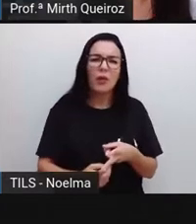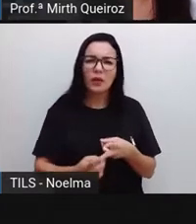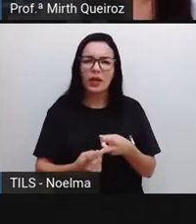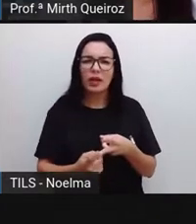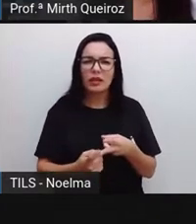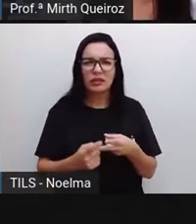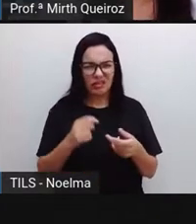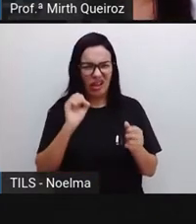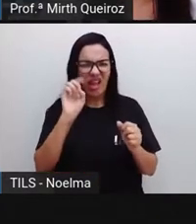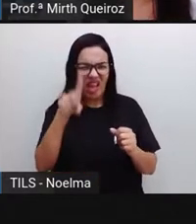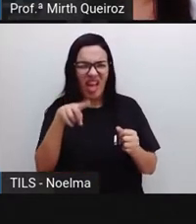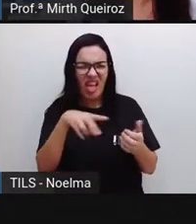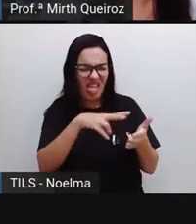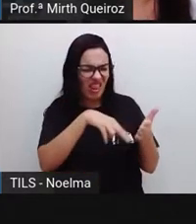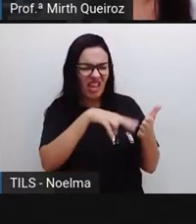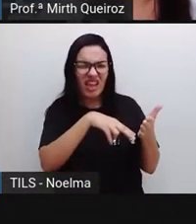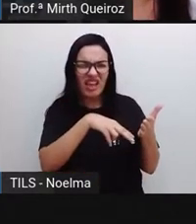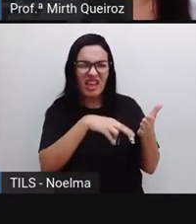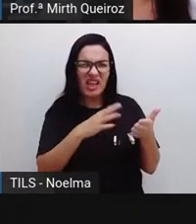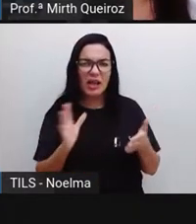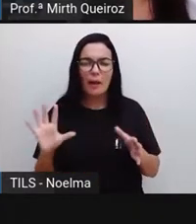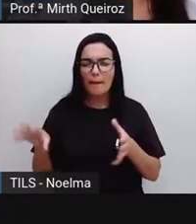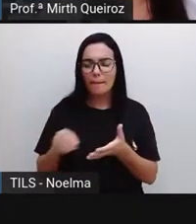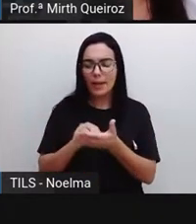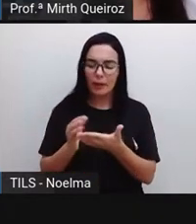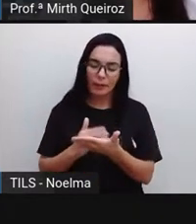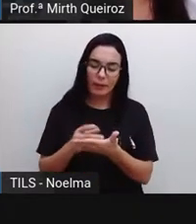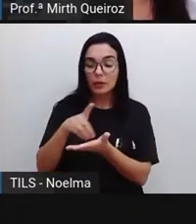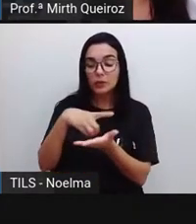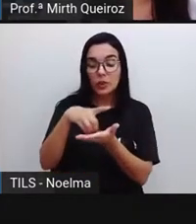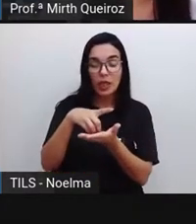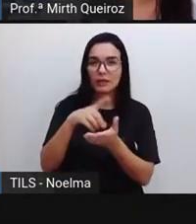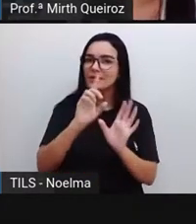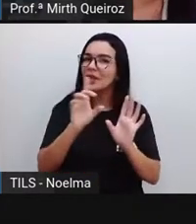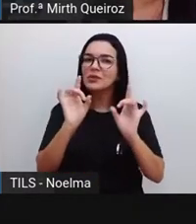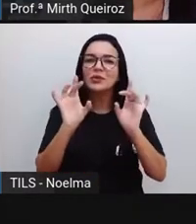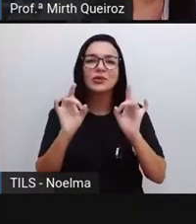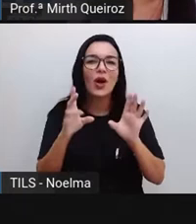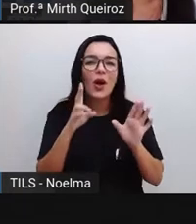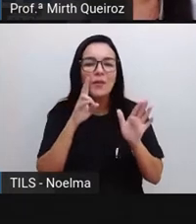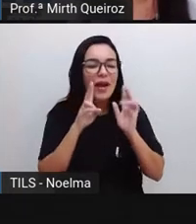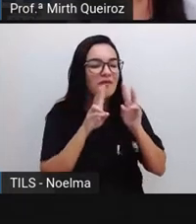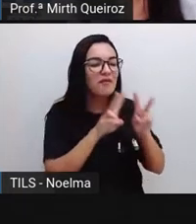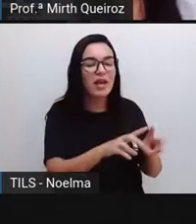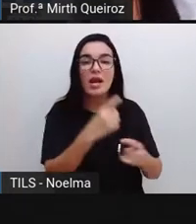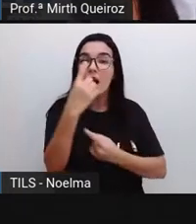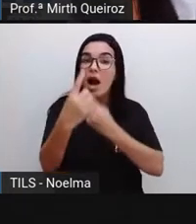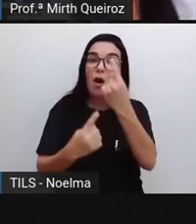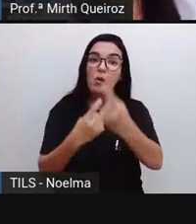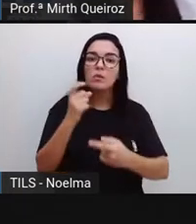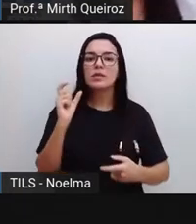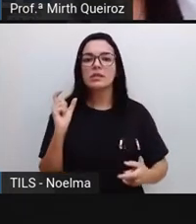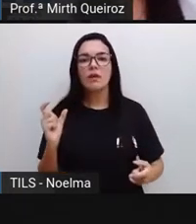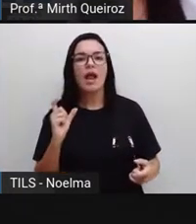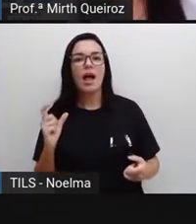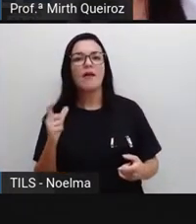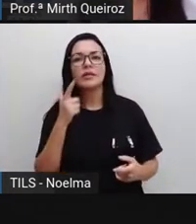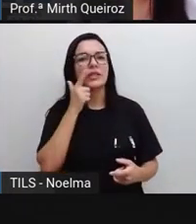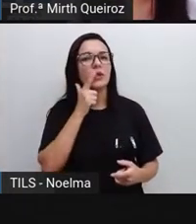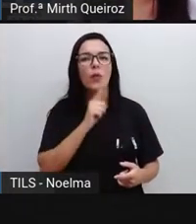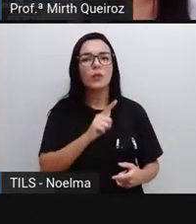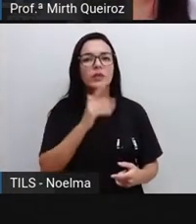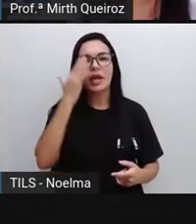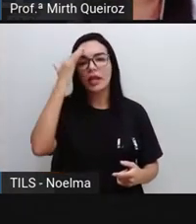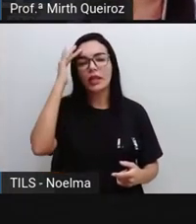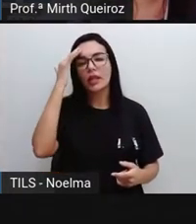Ele é para ser lido dessa forma? Não, não. O dicionário a gente utiliza o dicionário para a gente consultar algumas palavras que a gente venha a